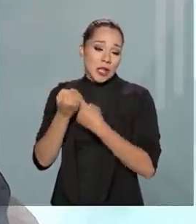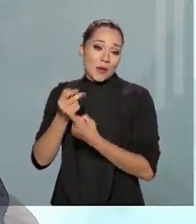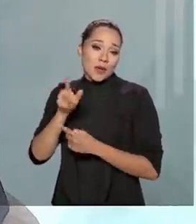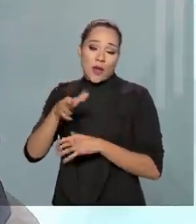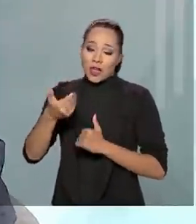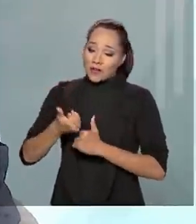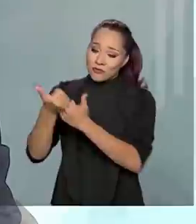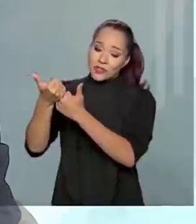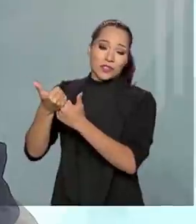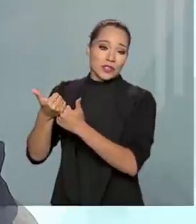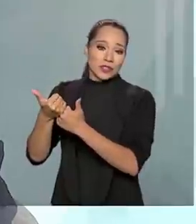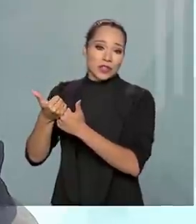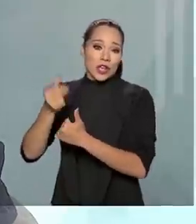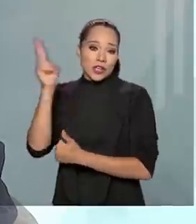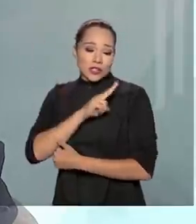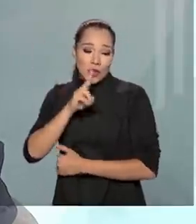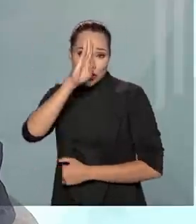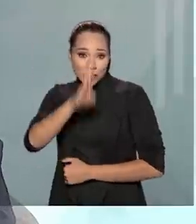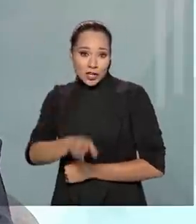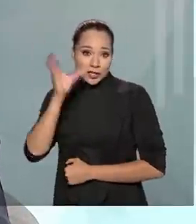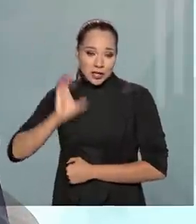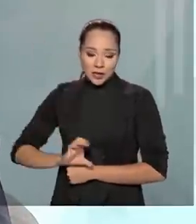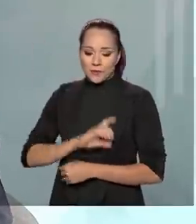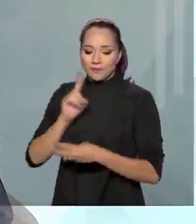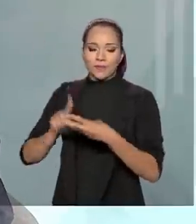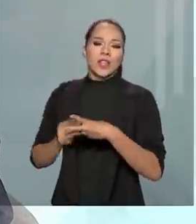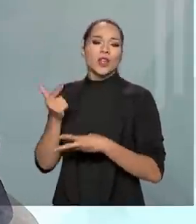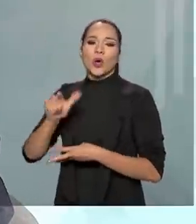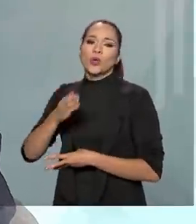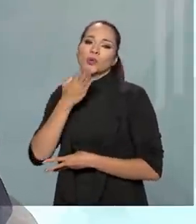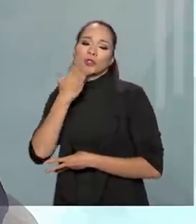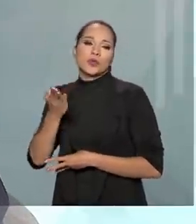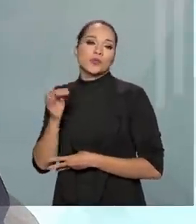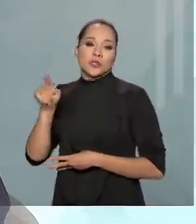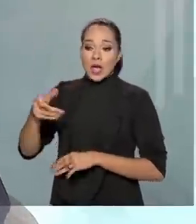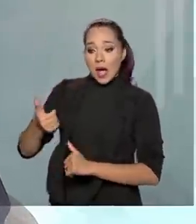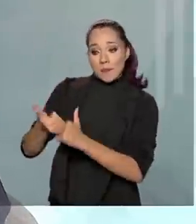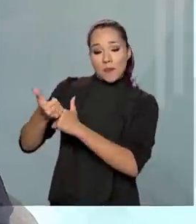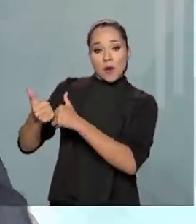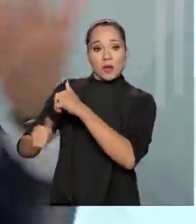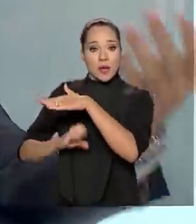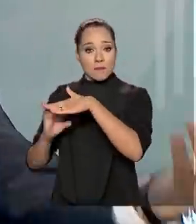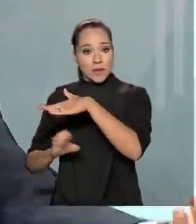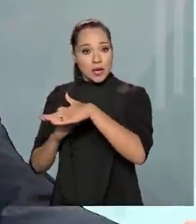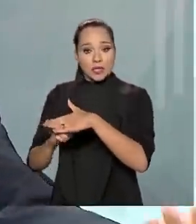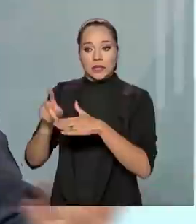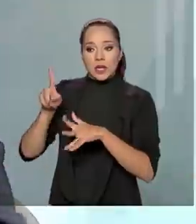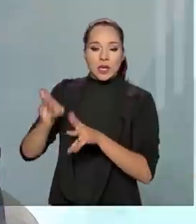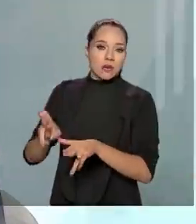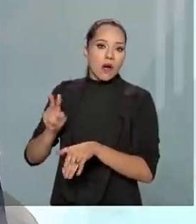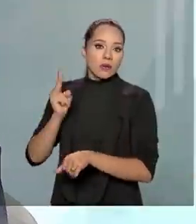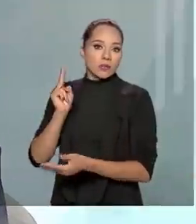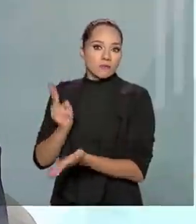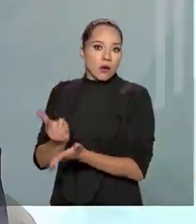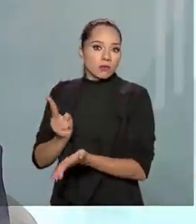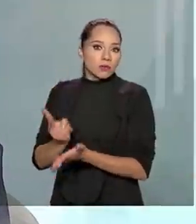direto para o cidadão. Nós temos outros tipos de benefícios que são apoios à empresa, como a de manutenção do